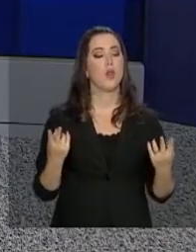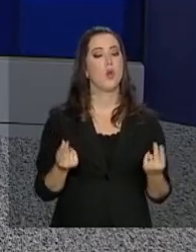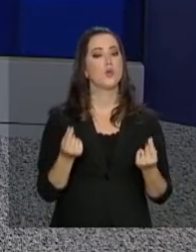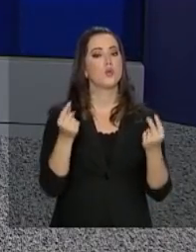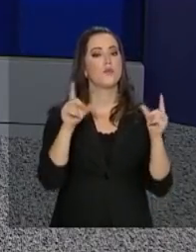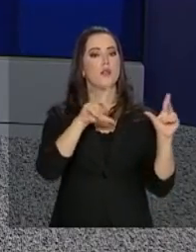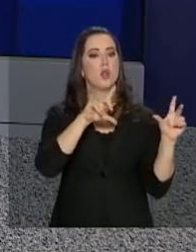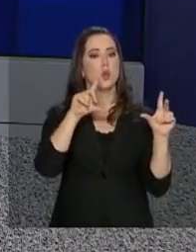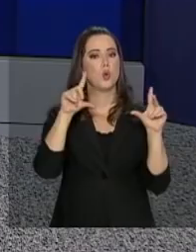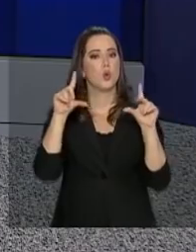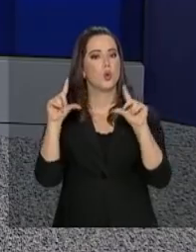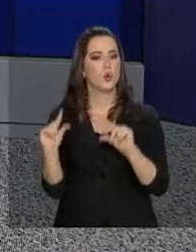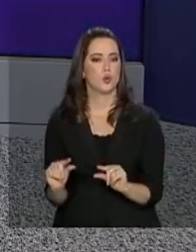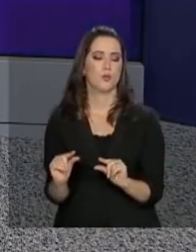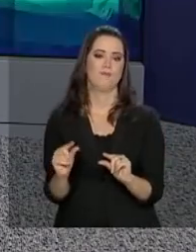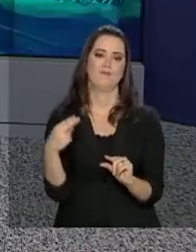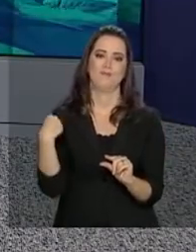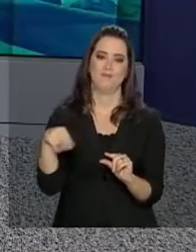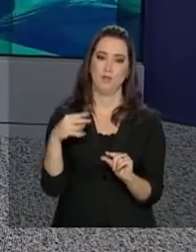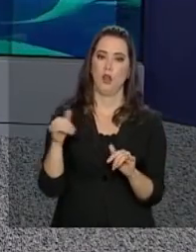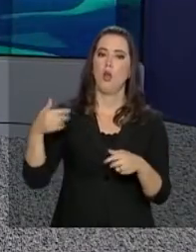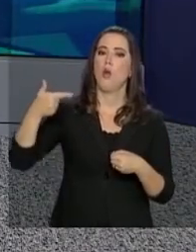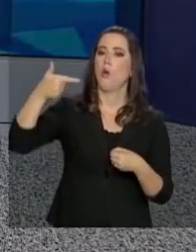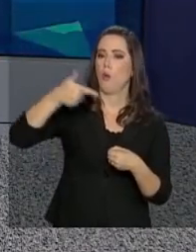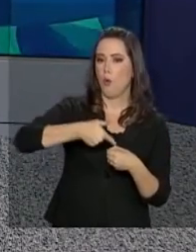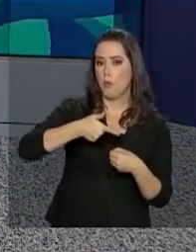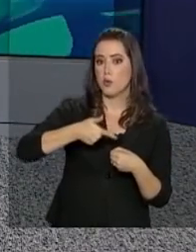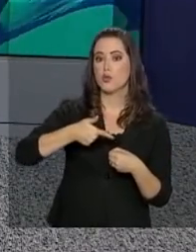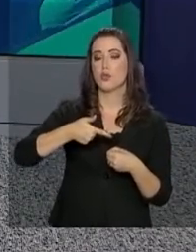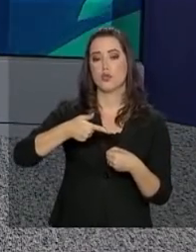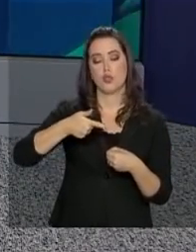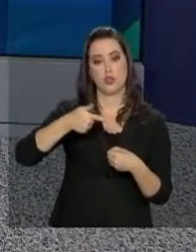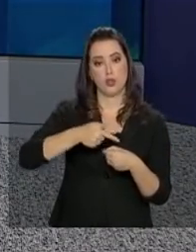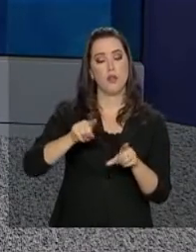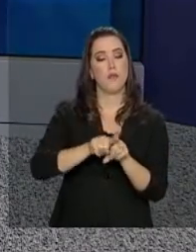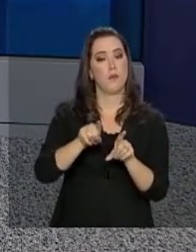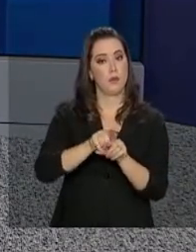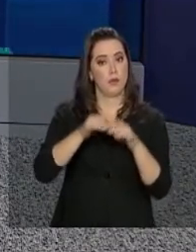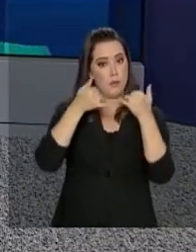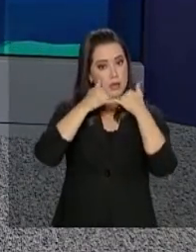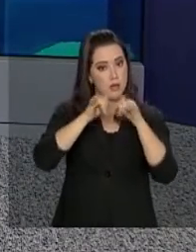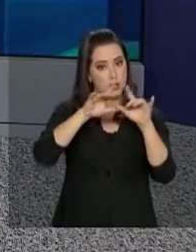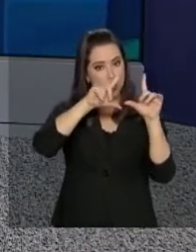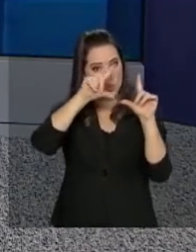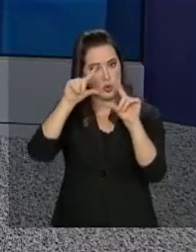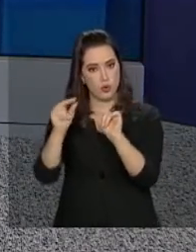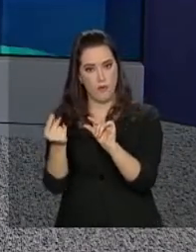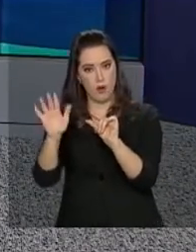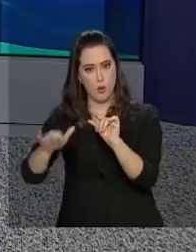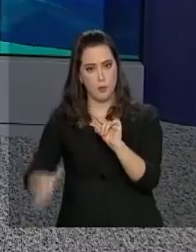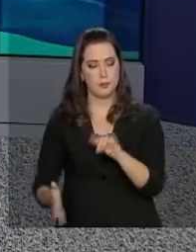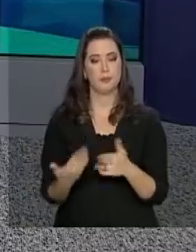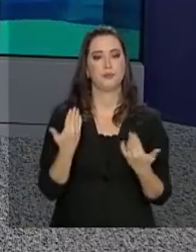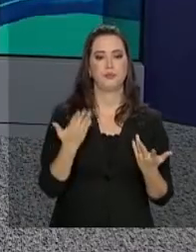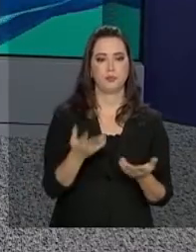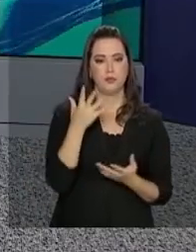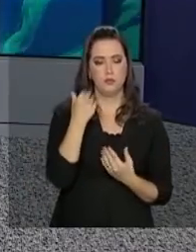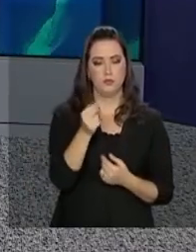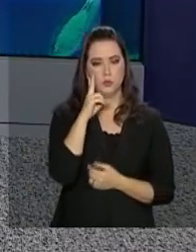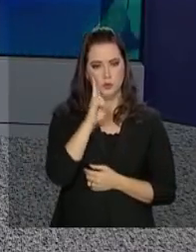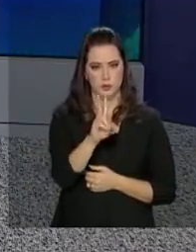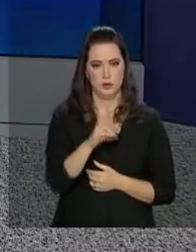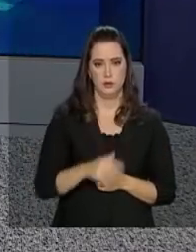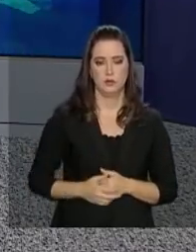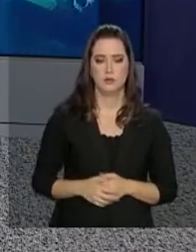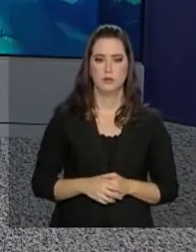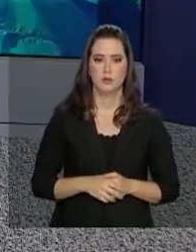caíram no mês de novembro. Combustíveis e a conta de luz puxaram a inflação para baixo. Vamos acompanhar os detalhes na reportagem